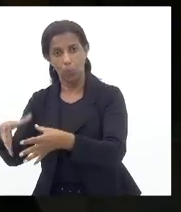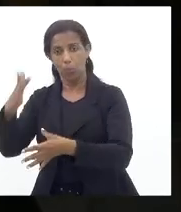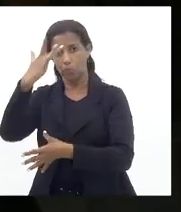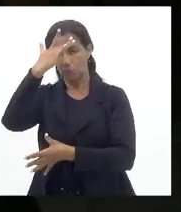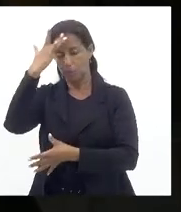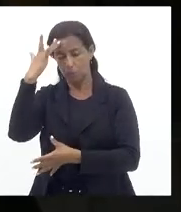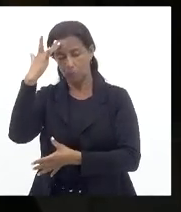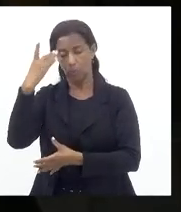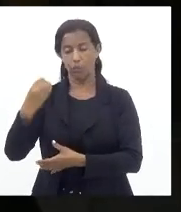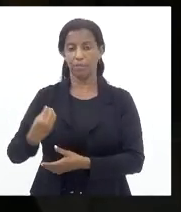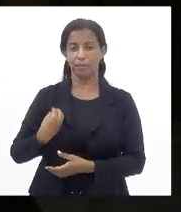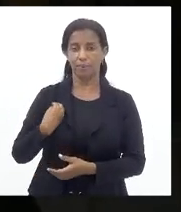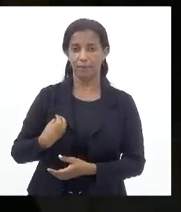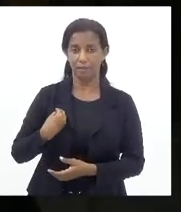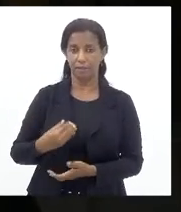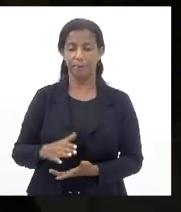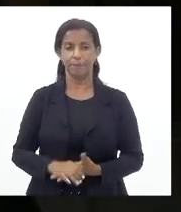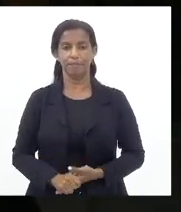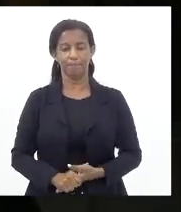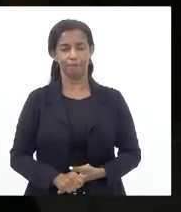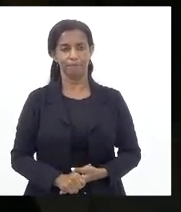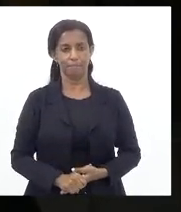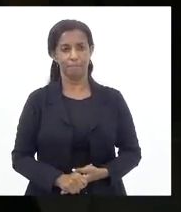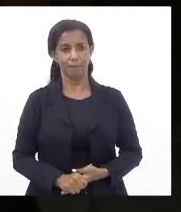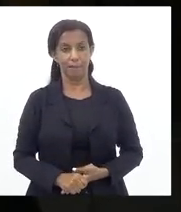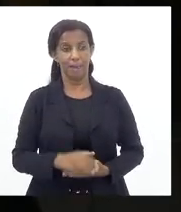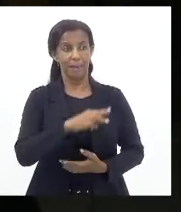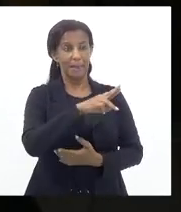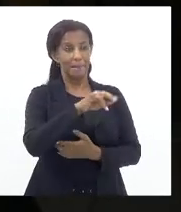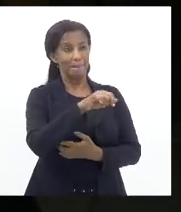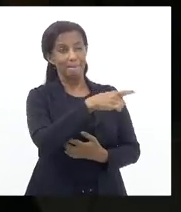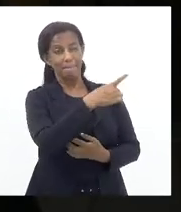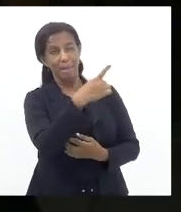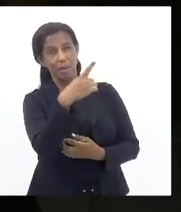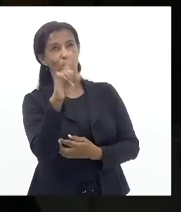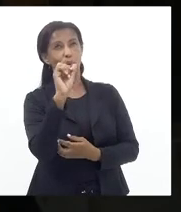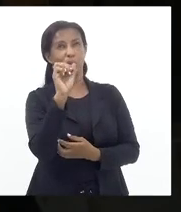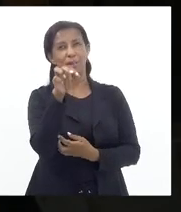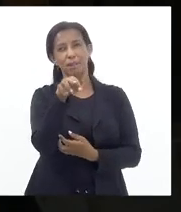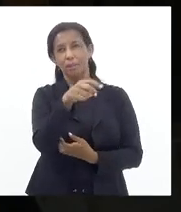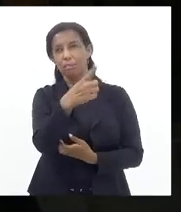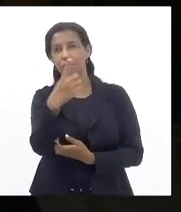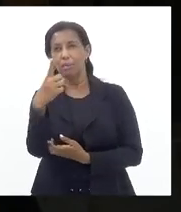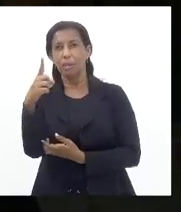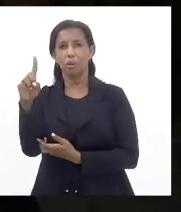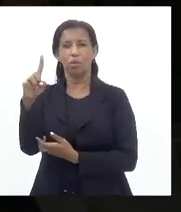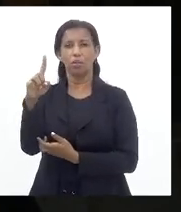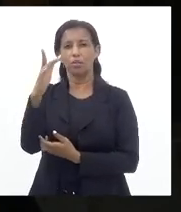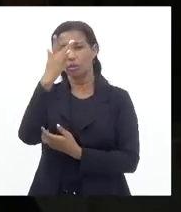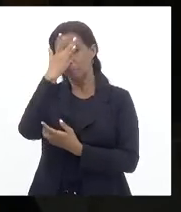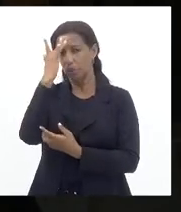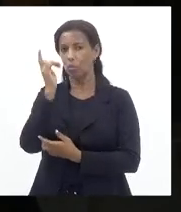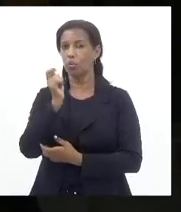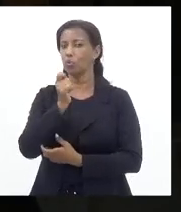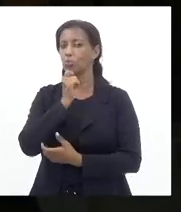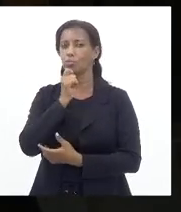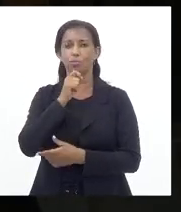nosso povo E os milhões E milhões De desempregados